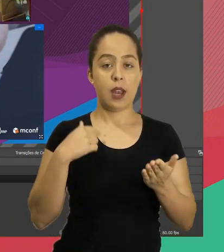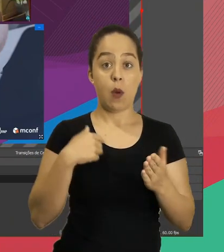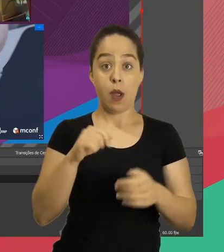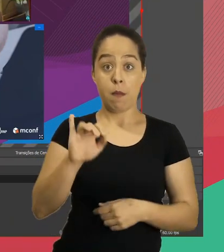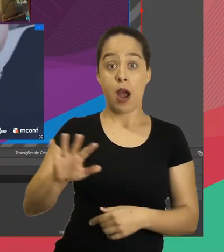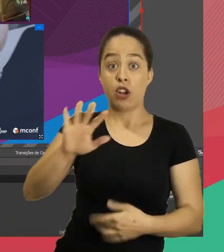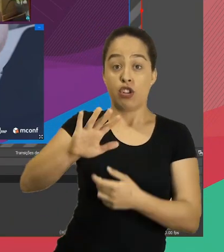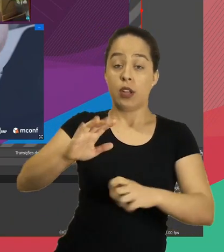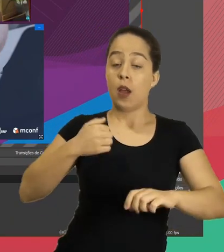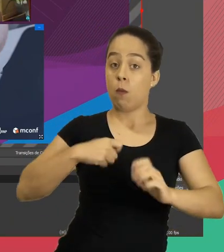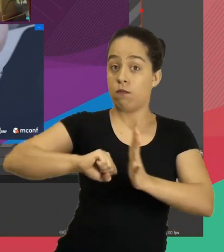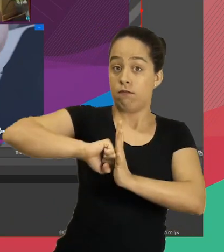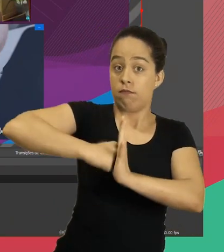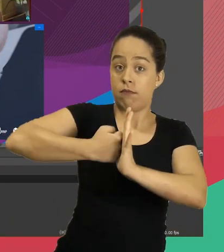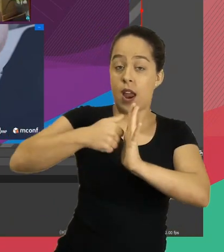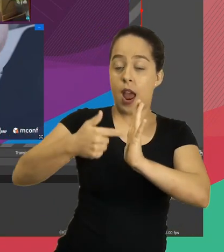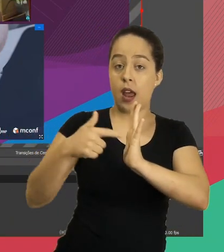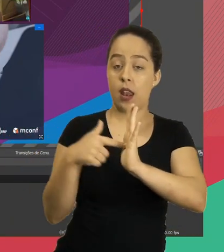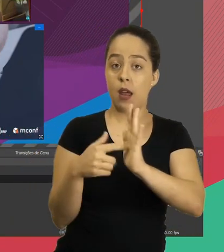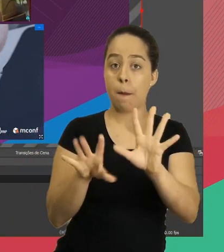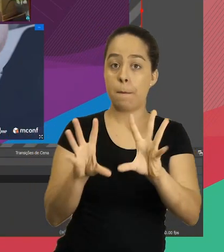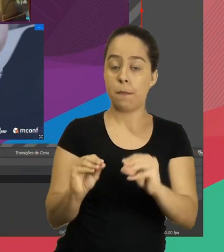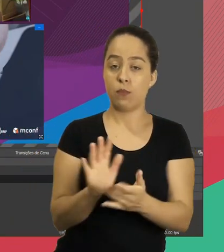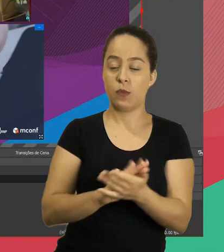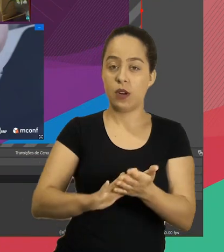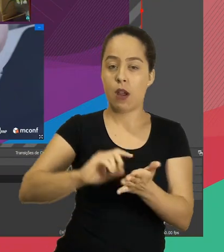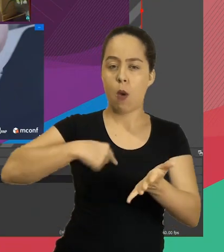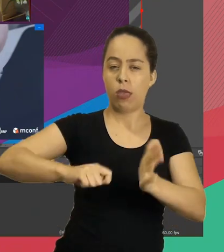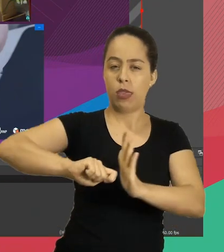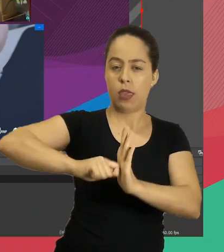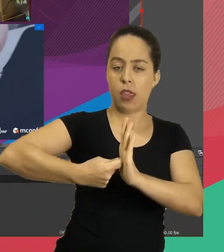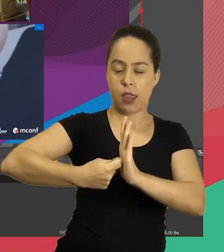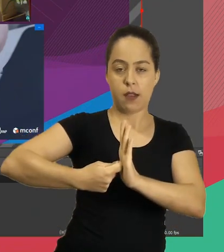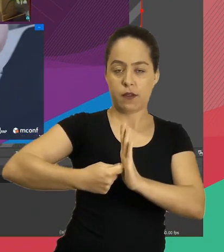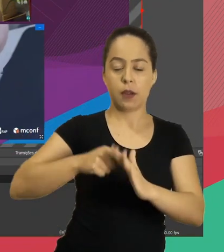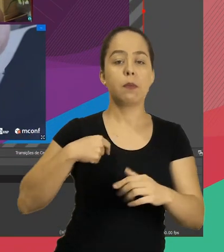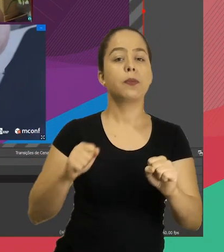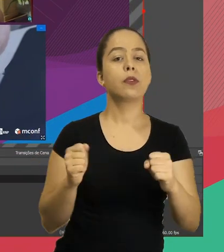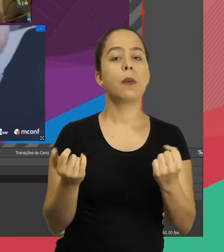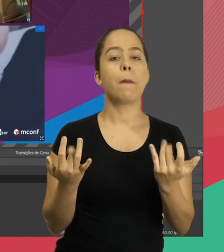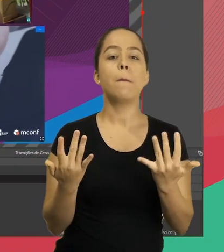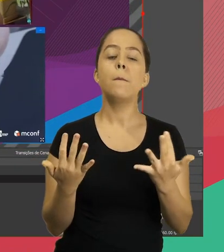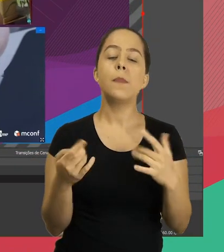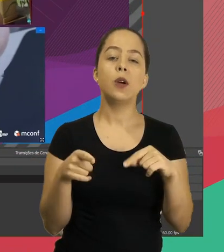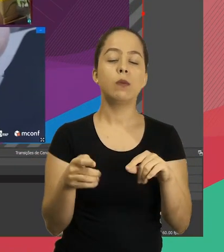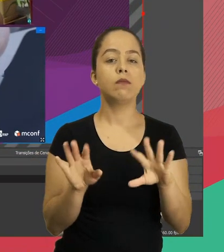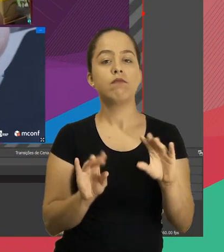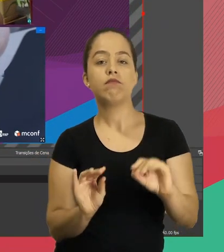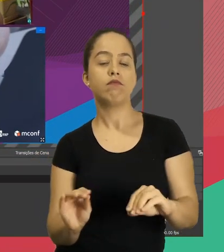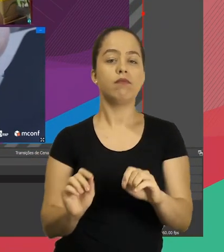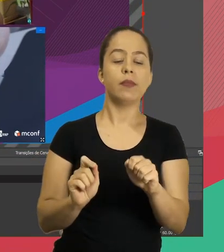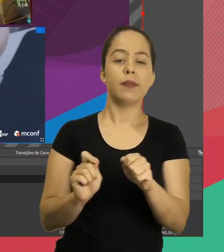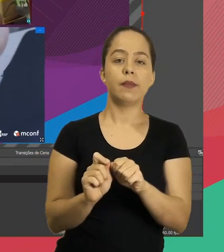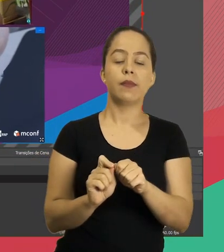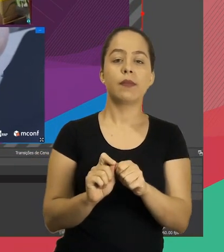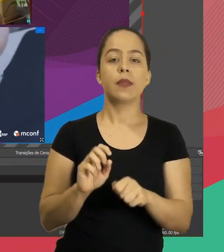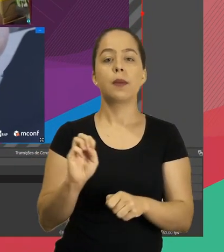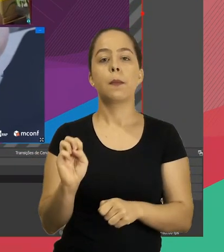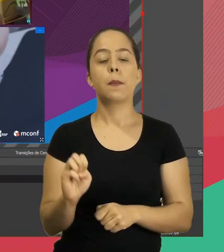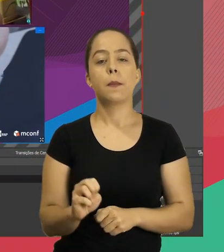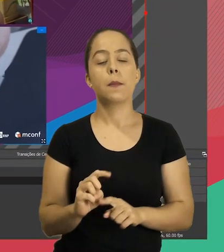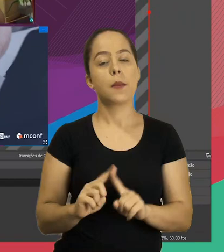Eu vou travar aqui a imagem para ela não mexer. Vou mexer só o navegador. Eu posso mexer aqui na mão.